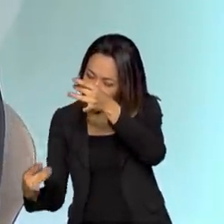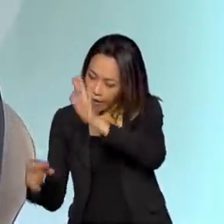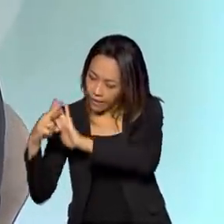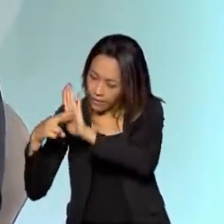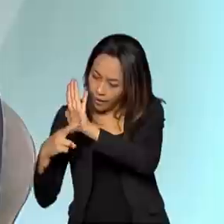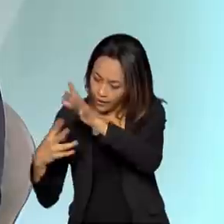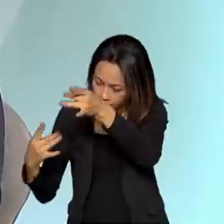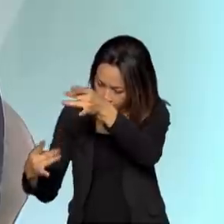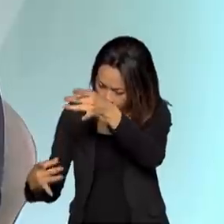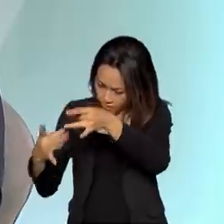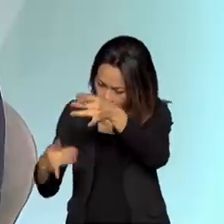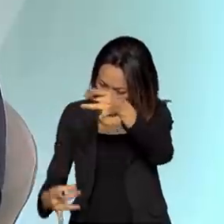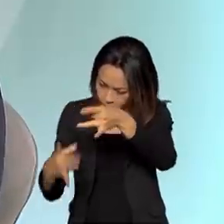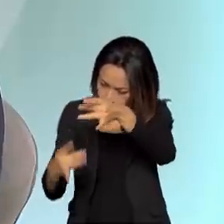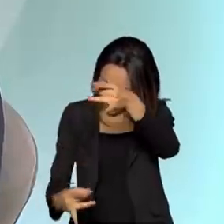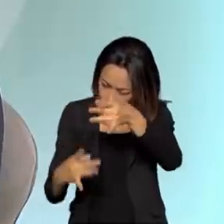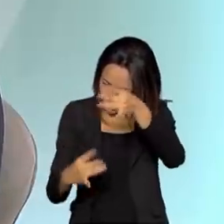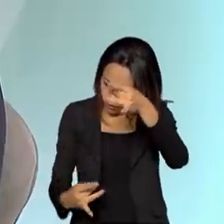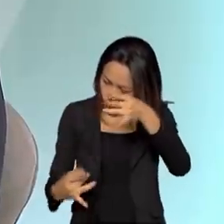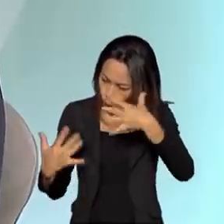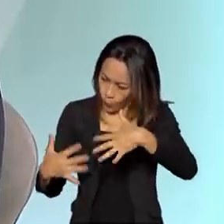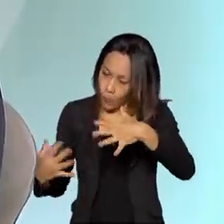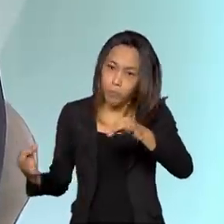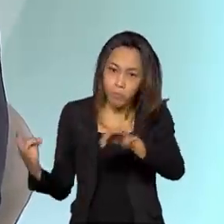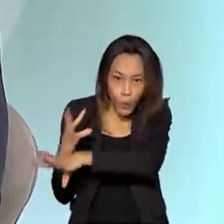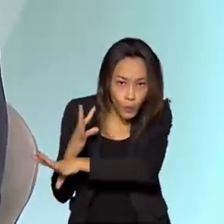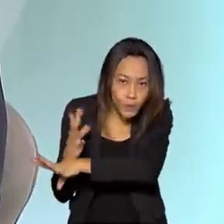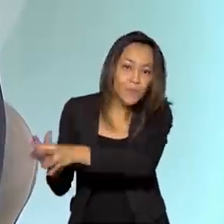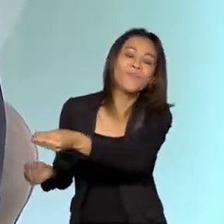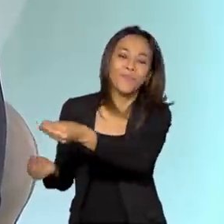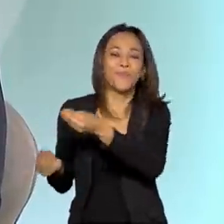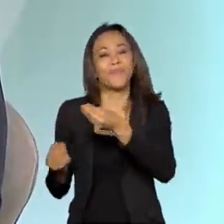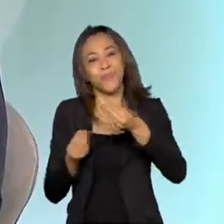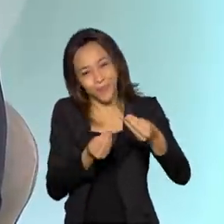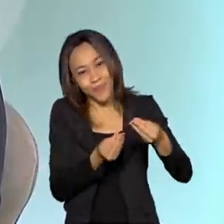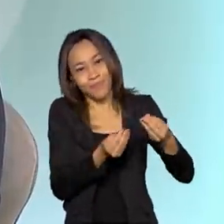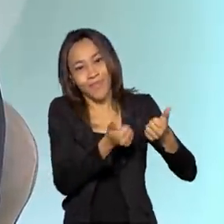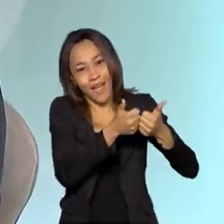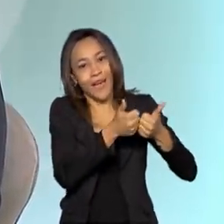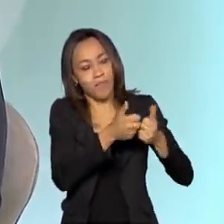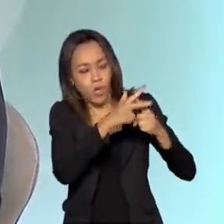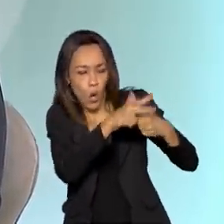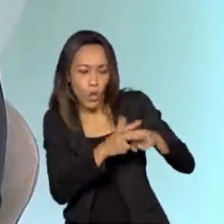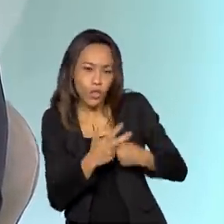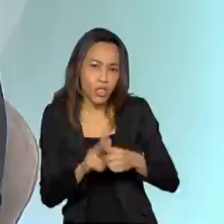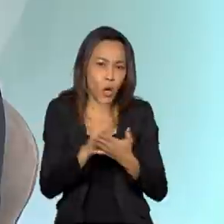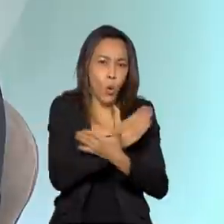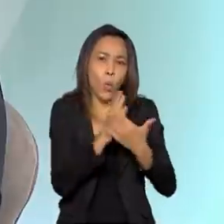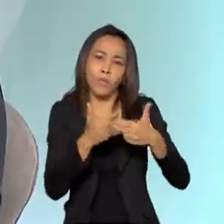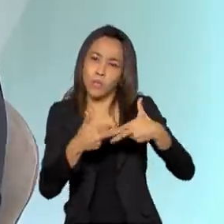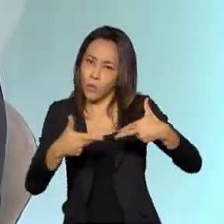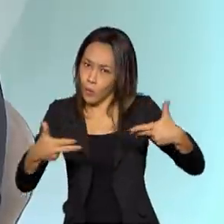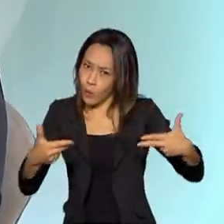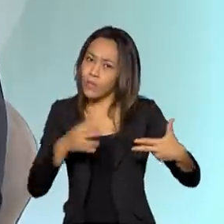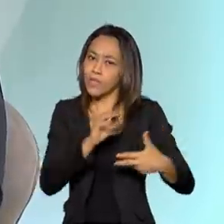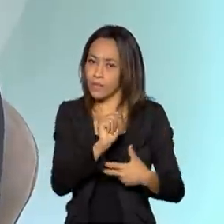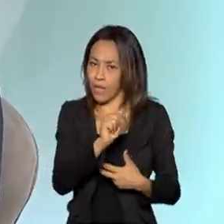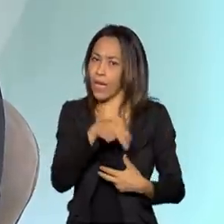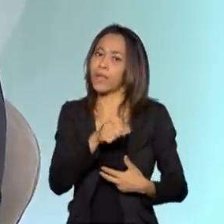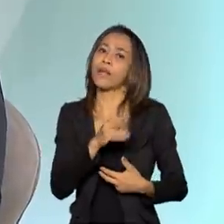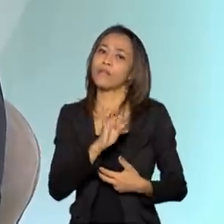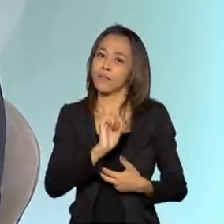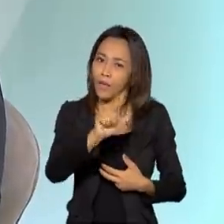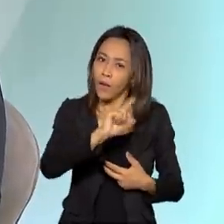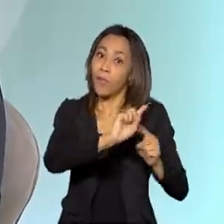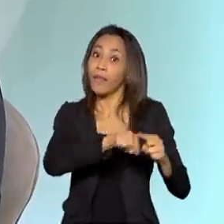precificação e após essa análise do tribunal, a Anatel eventualmente precisará corrigir um ou outro aspecto, se for pertinente, e